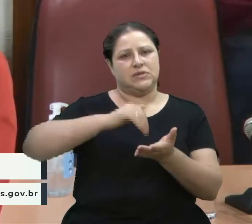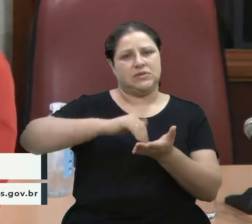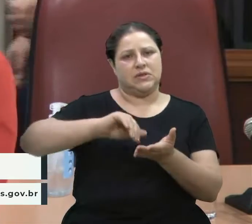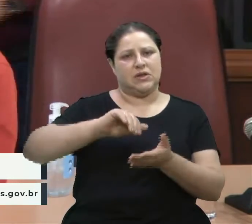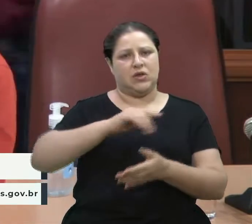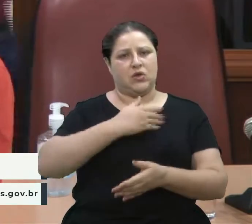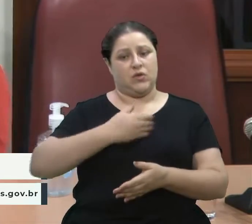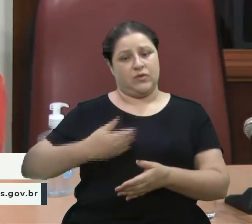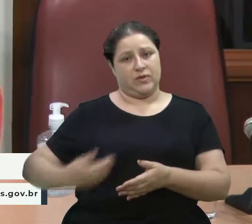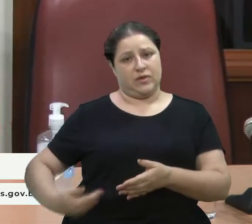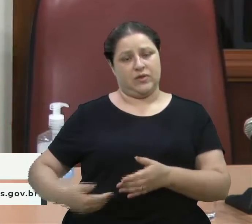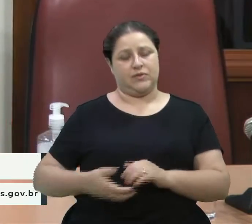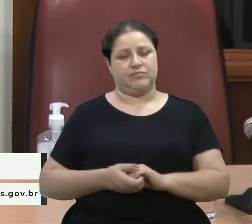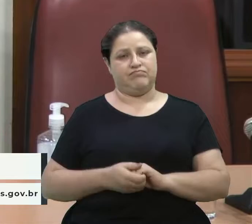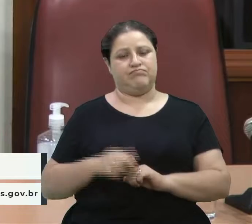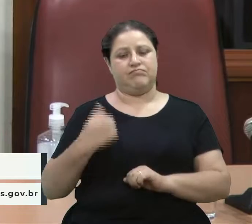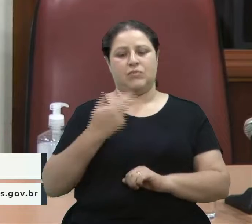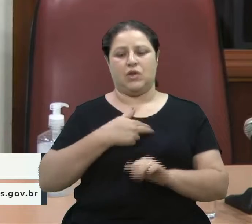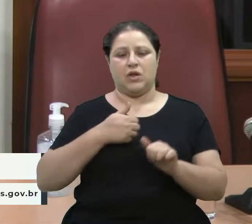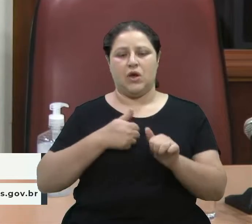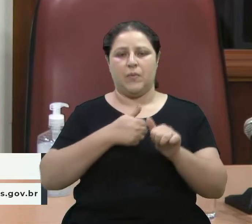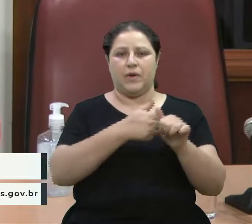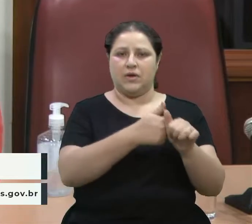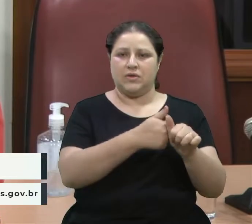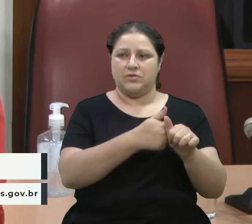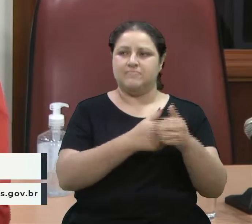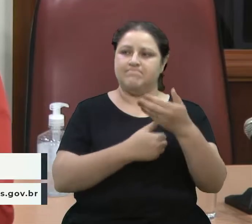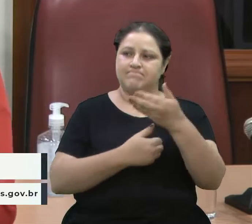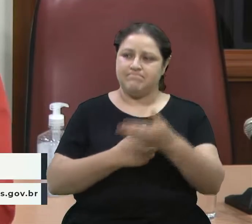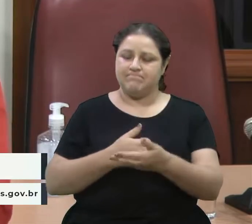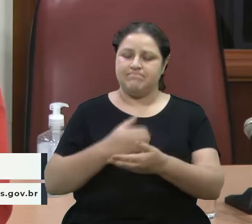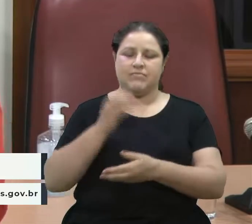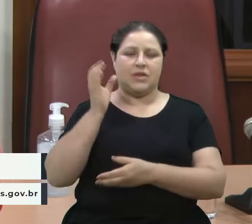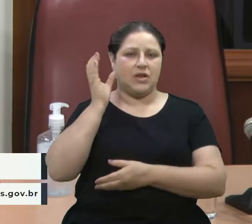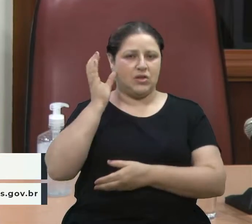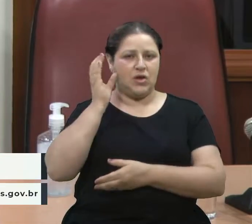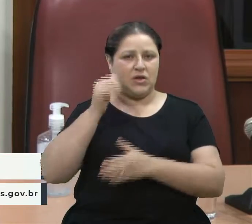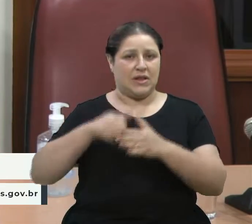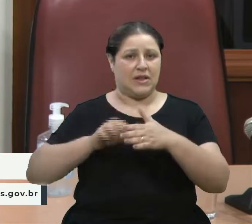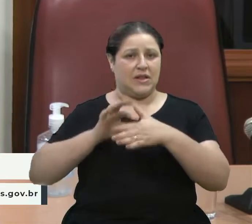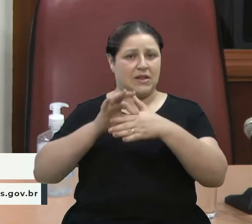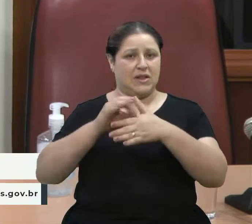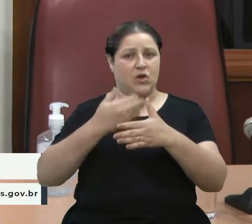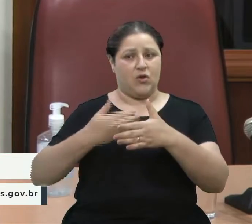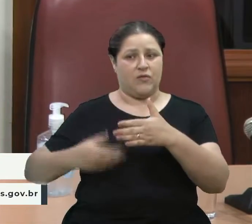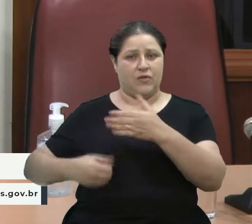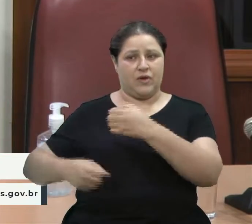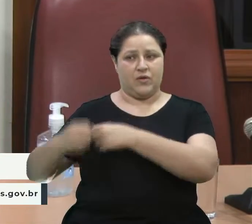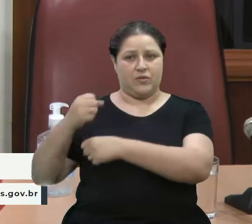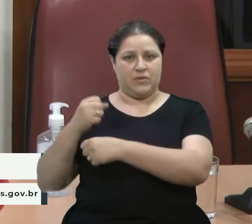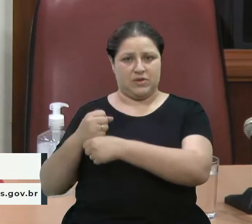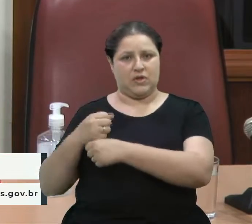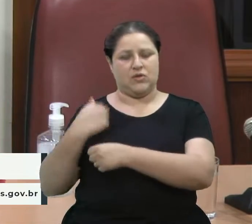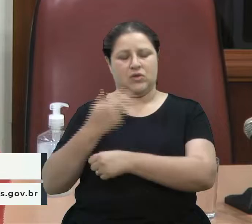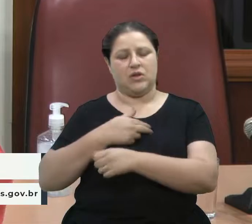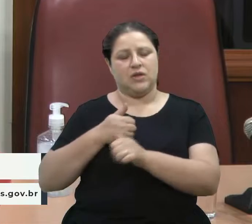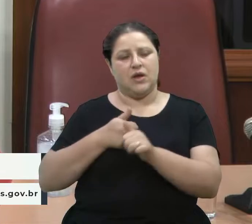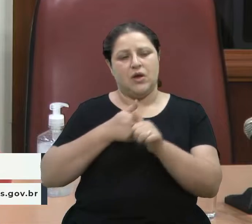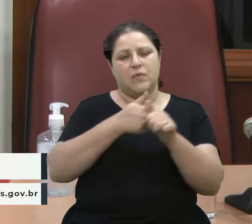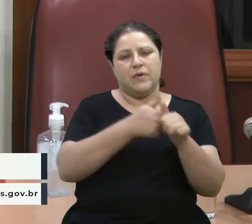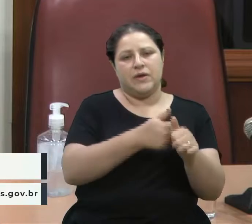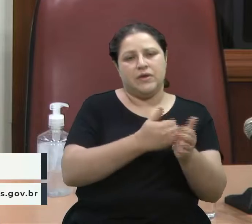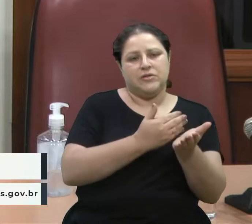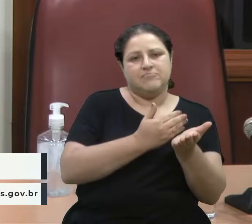gente vinha acompanhando, vereador Cadori, nosso líder de governo do ano passado, a gente vinha acompanhando desde o